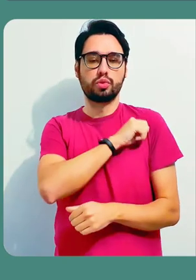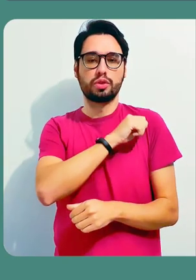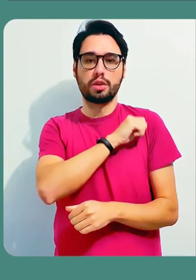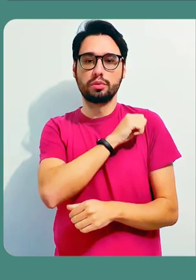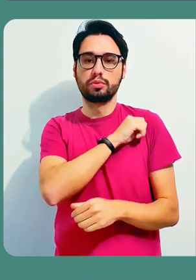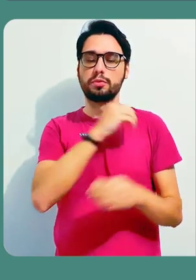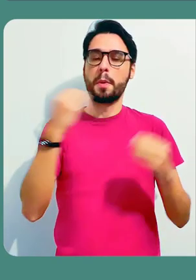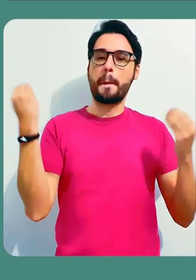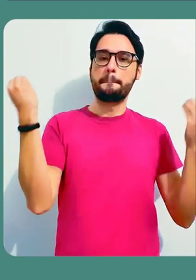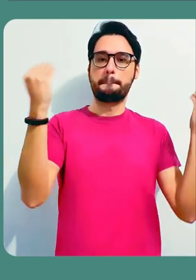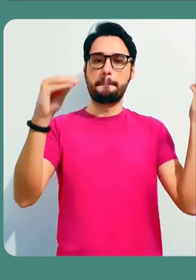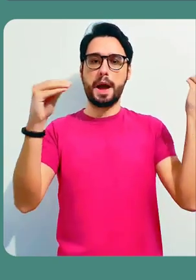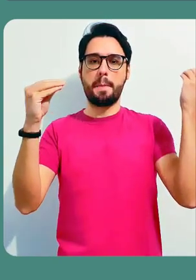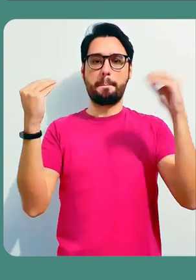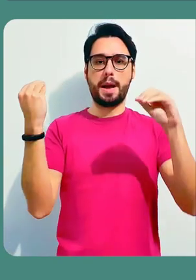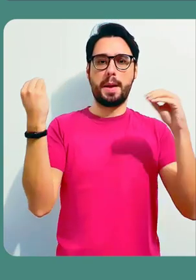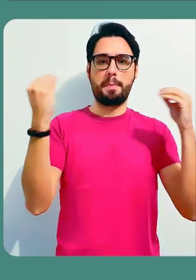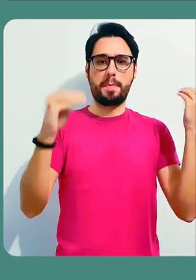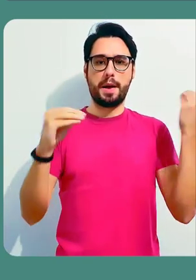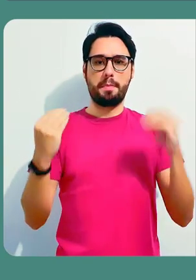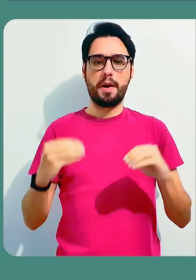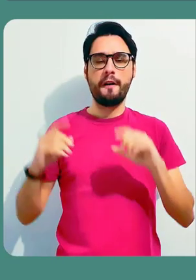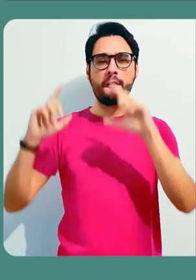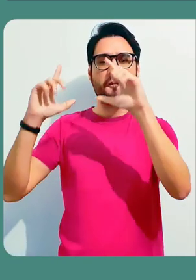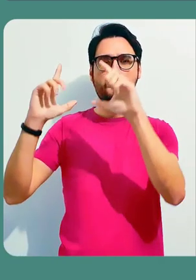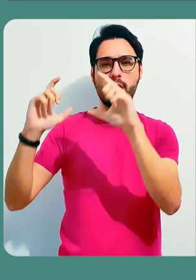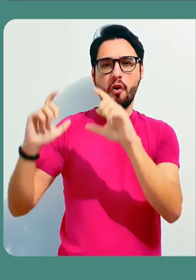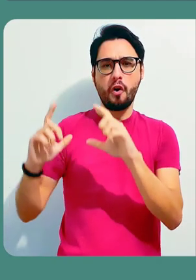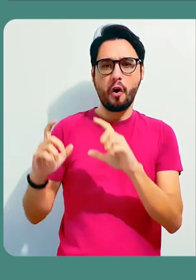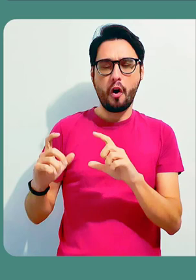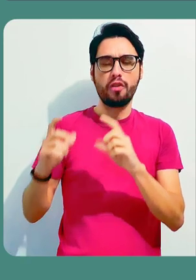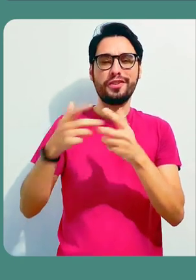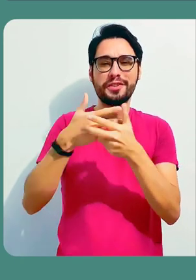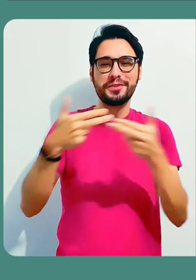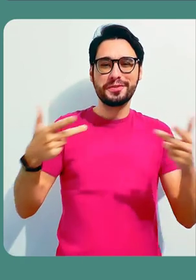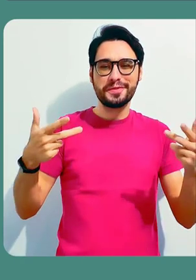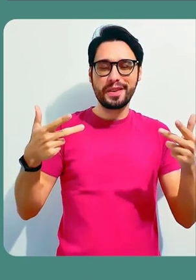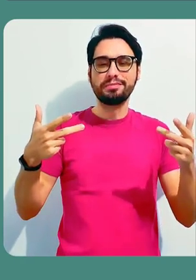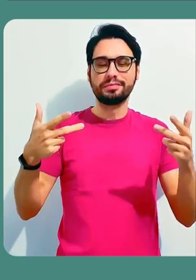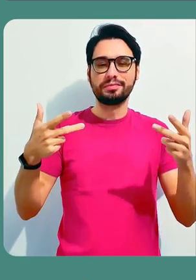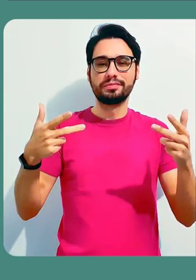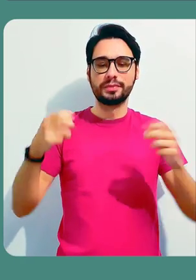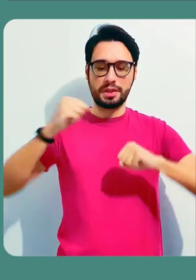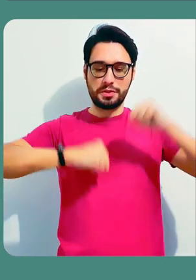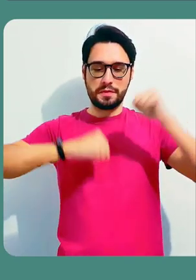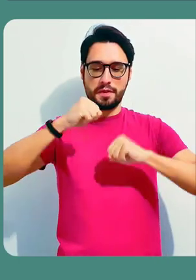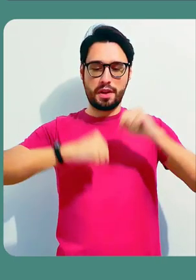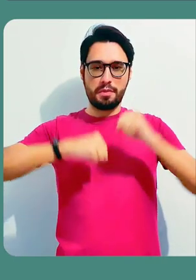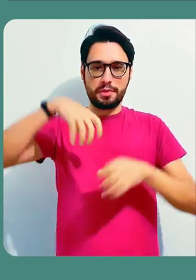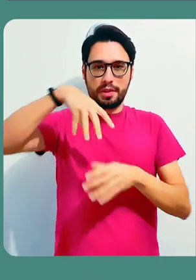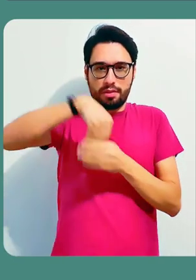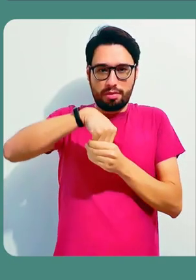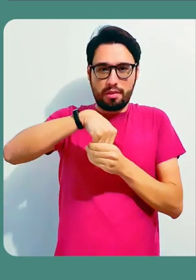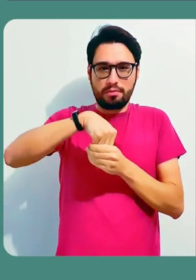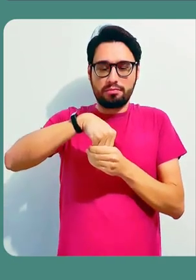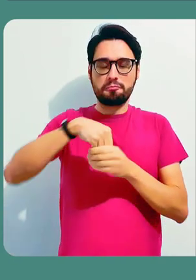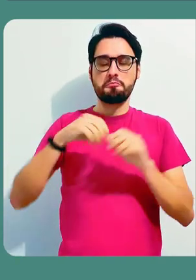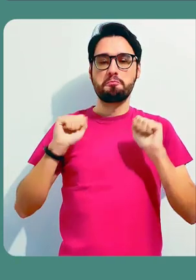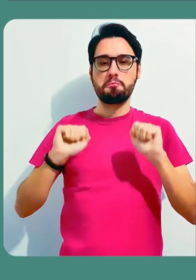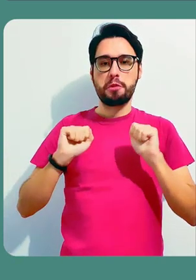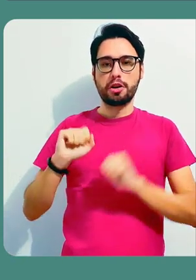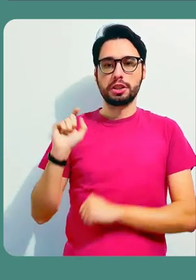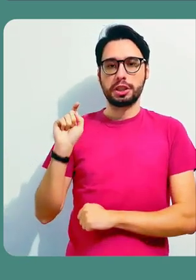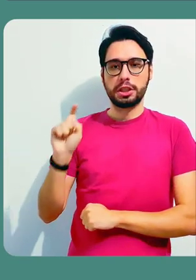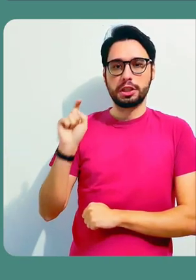Então aqui eu tenho um mural com todas as produções dos meus alunos. Cada aluno agregou uma foto aqui